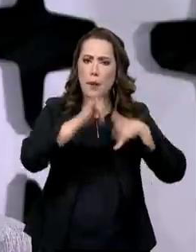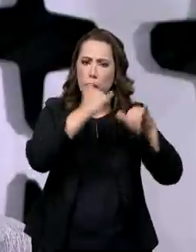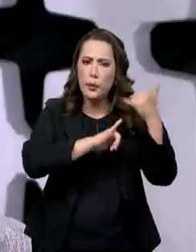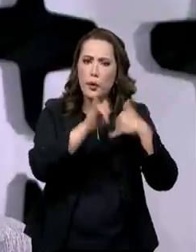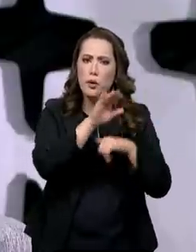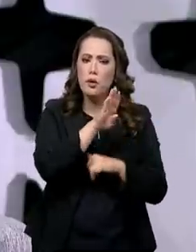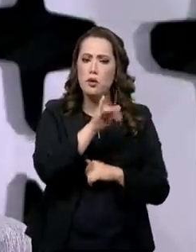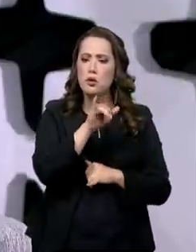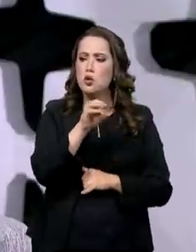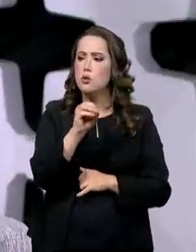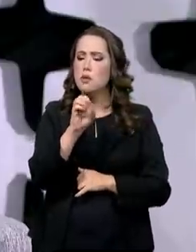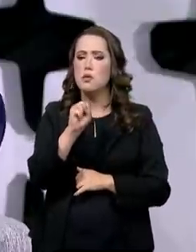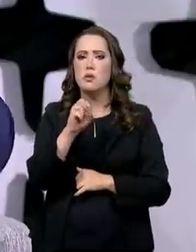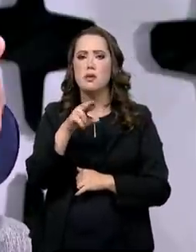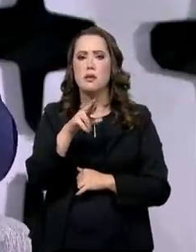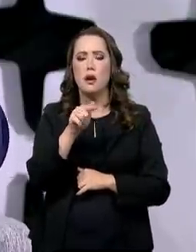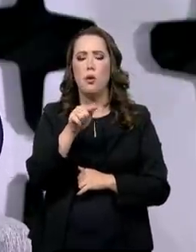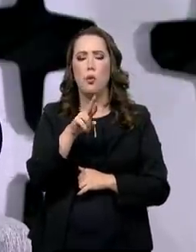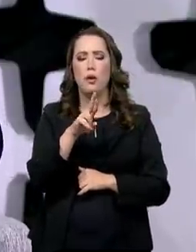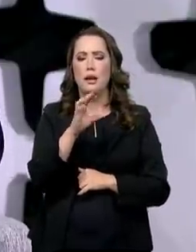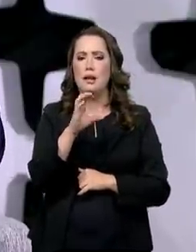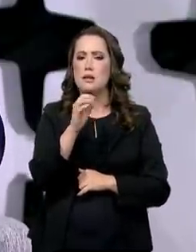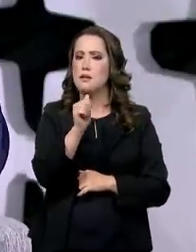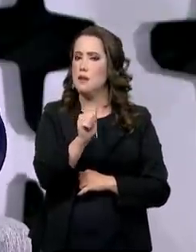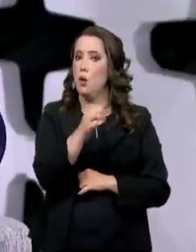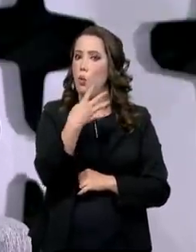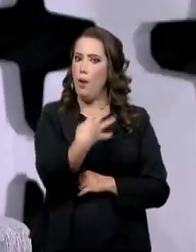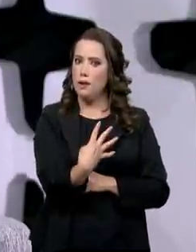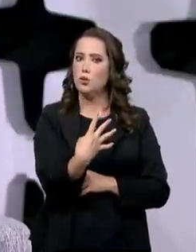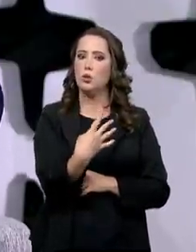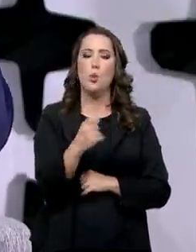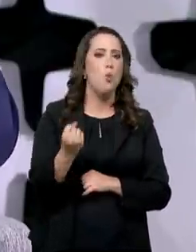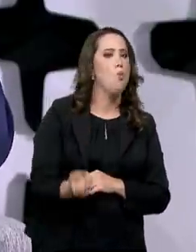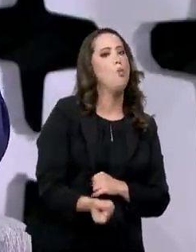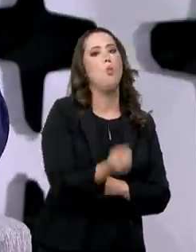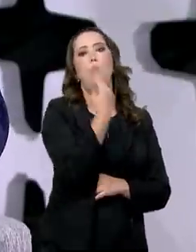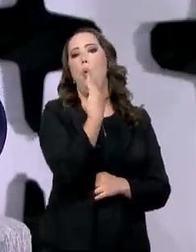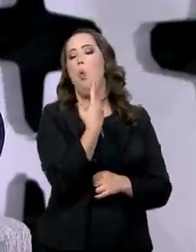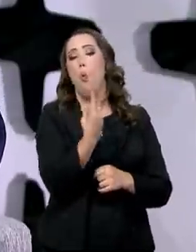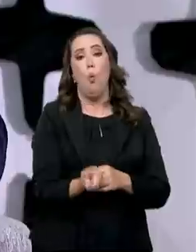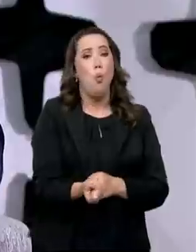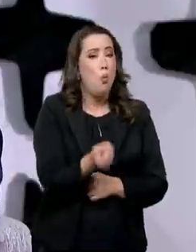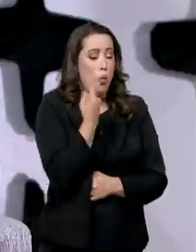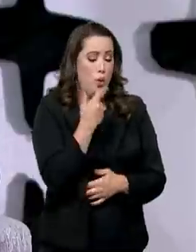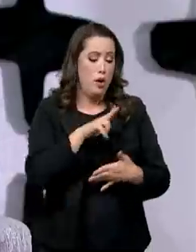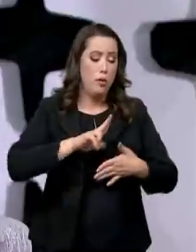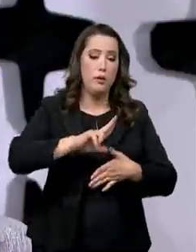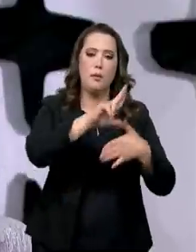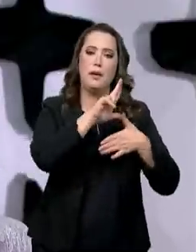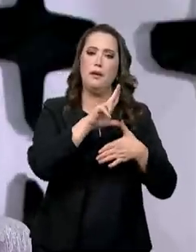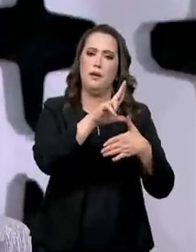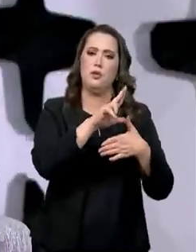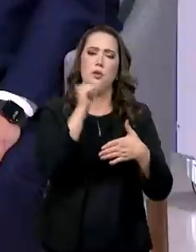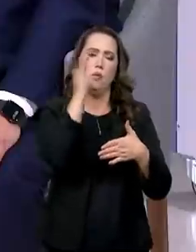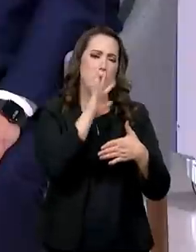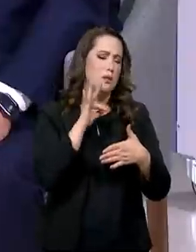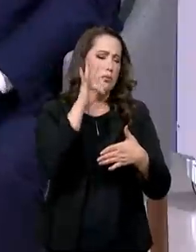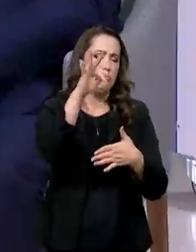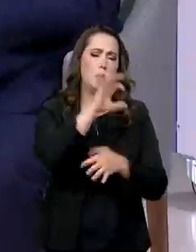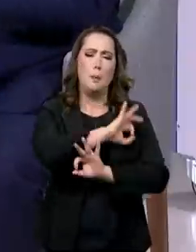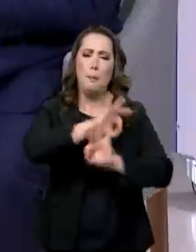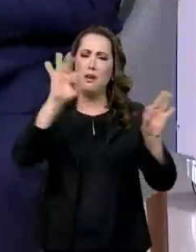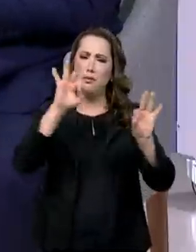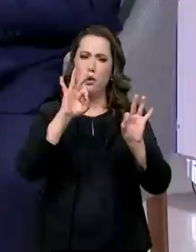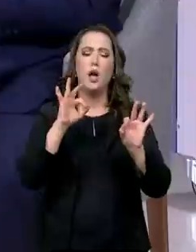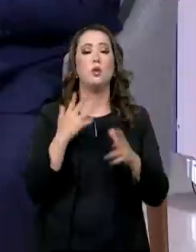Então isso eu chamo de programa escudo, e além da formação de pessoal, para o Brasil estar muito mais preparado para as próximas pandemias. A gente